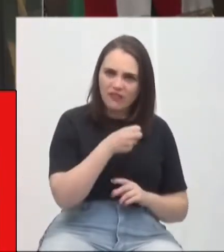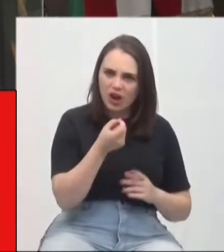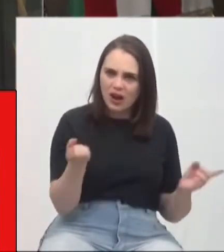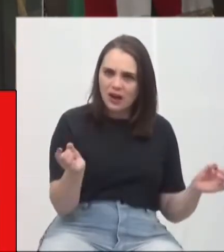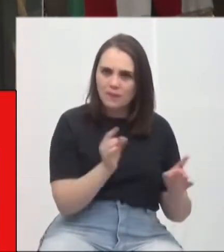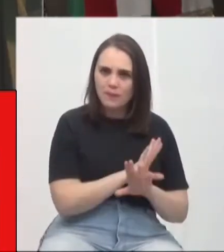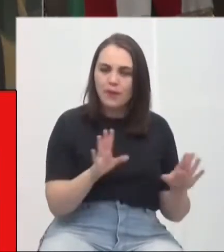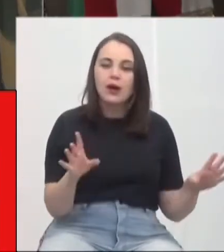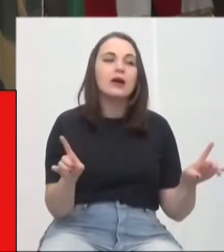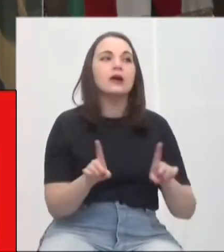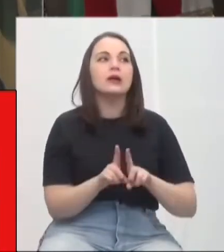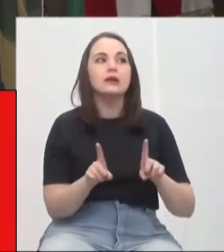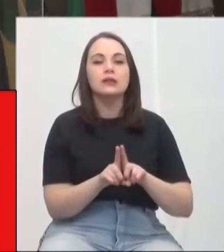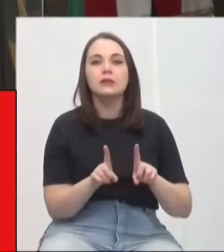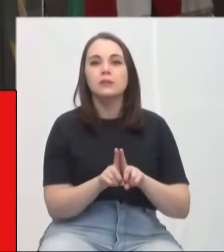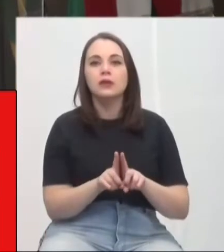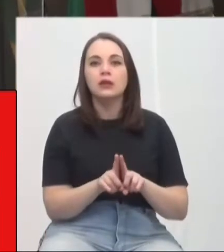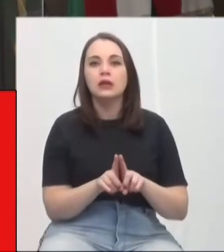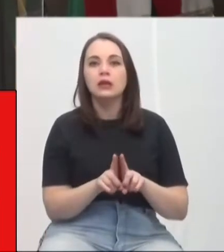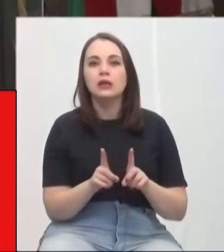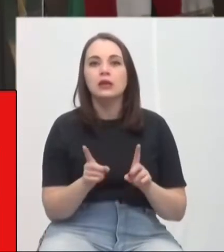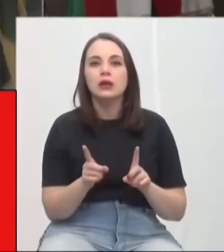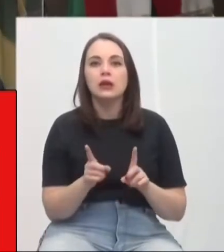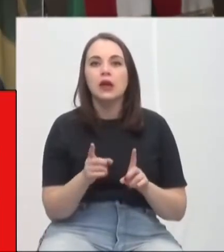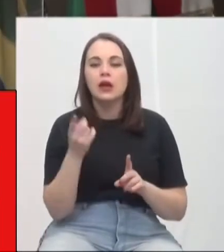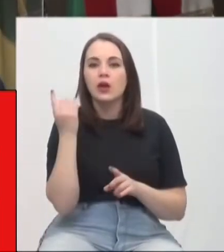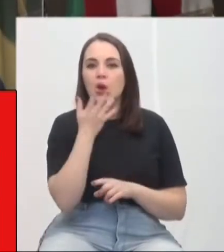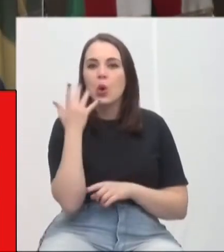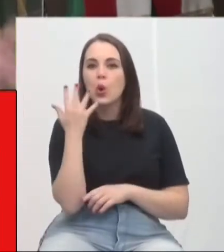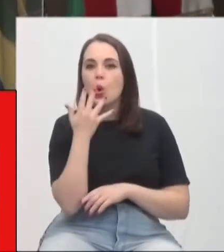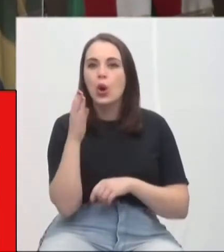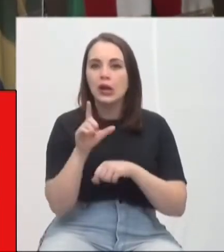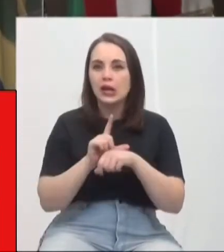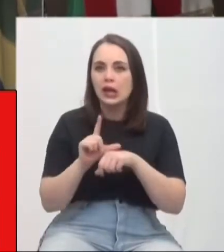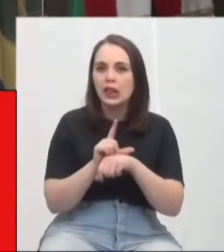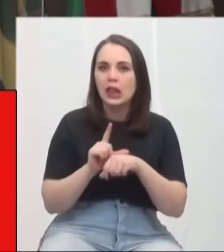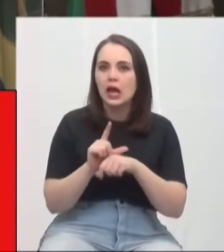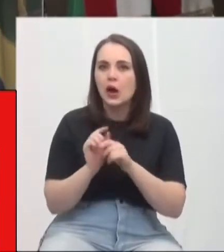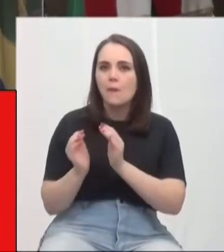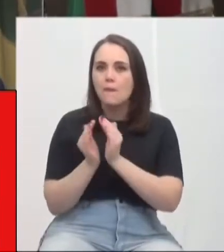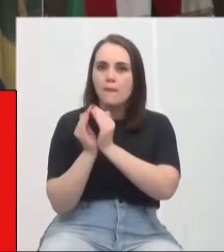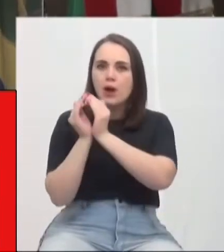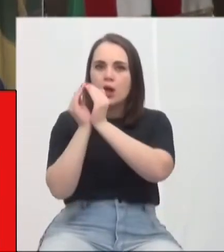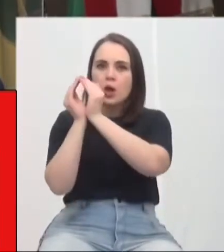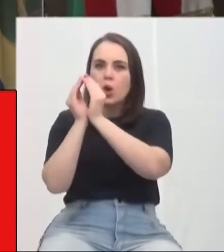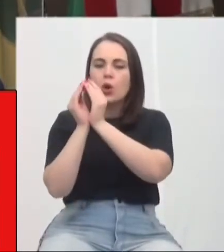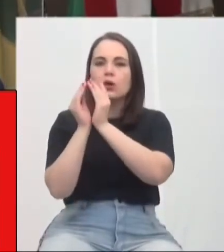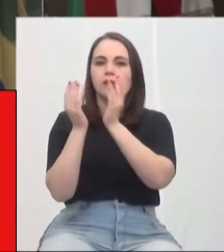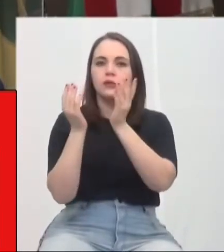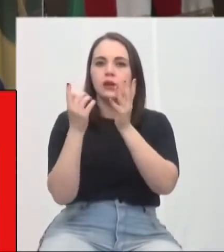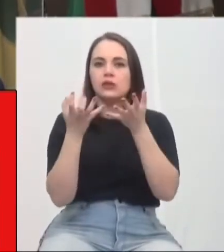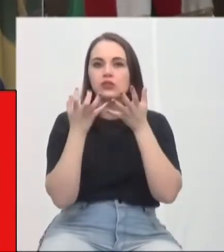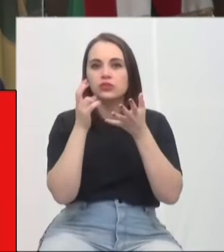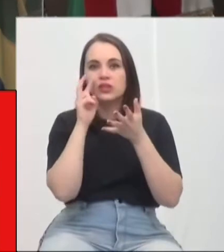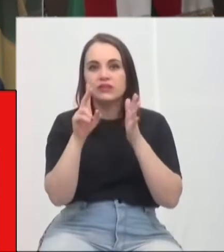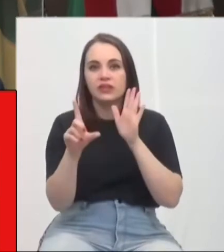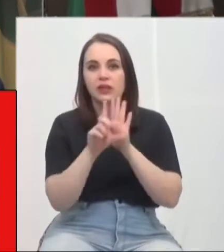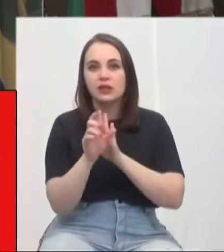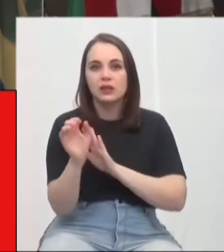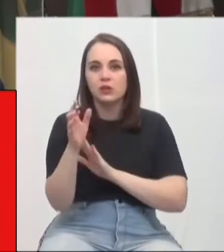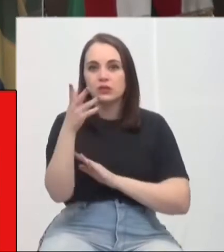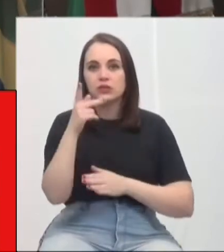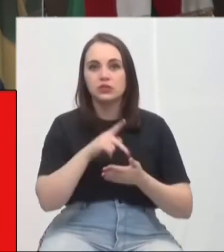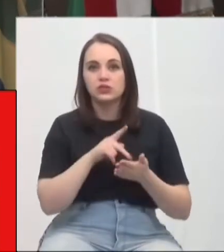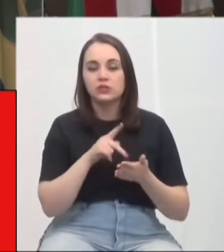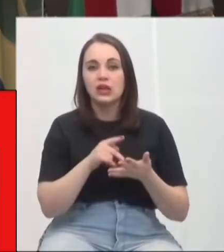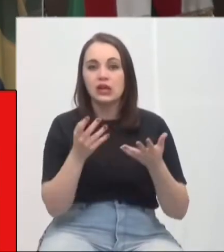mais do que decoração lilás, senhor presidente, mais do que balão, do que luz nos equipamentos públicos, a gente quer ver essas leis efetivadas.